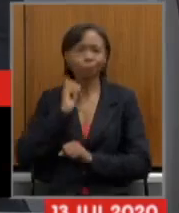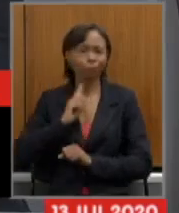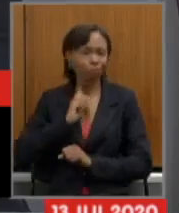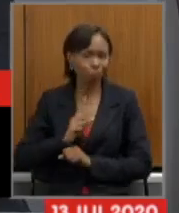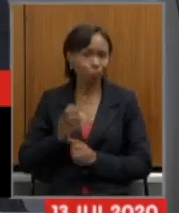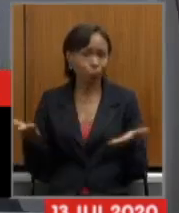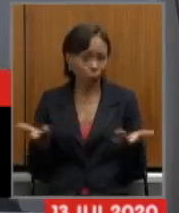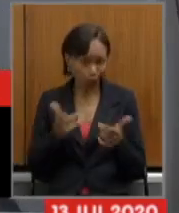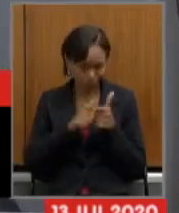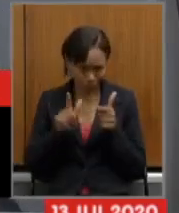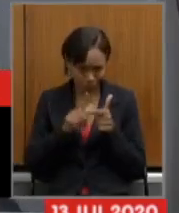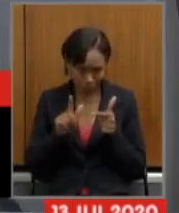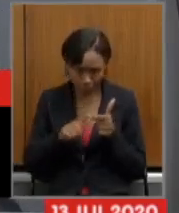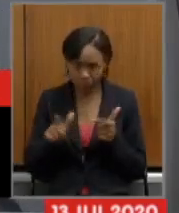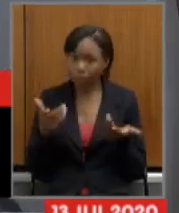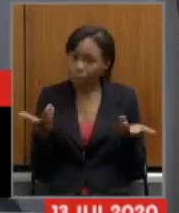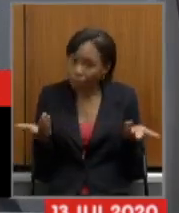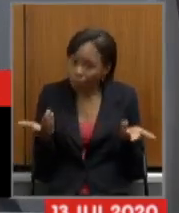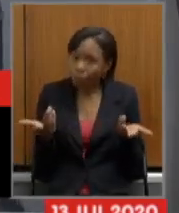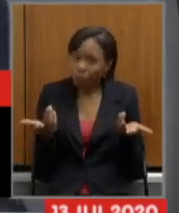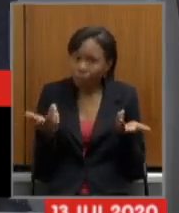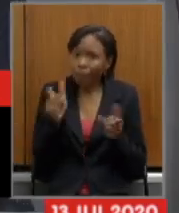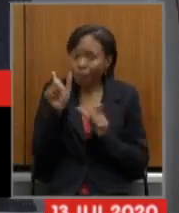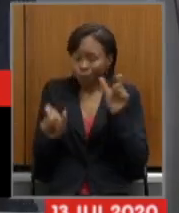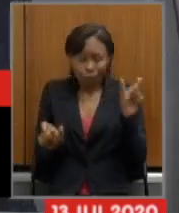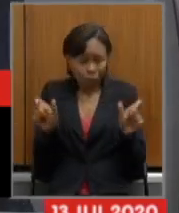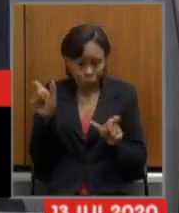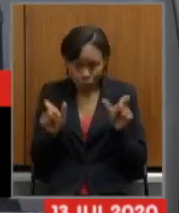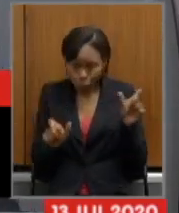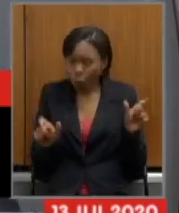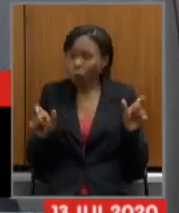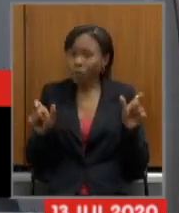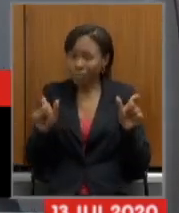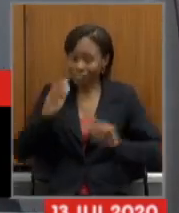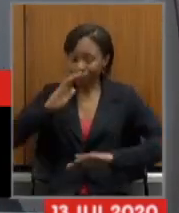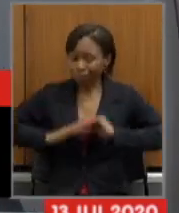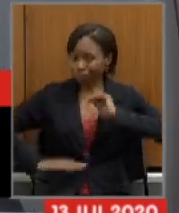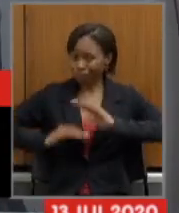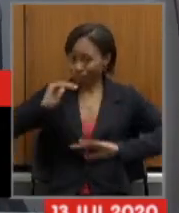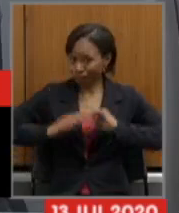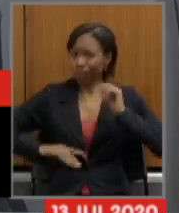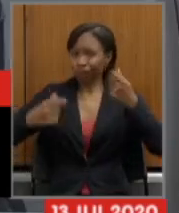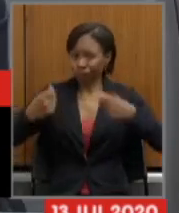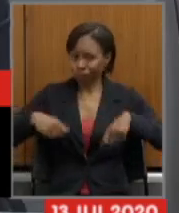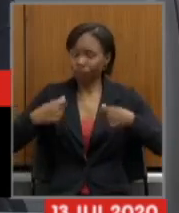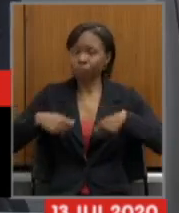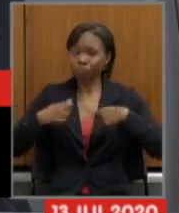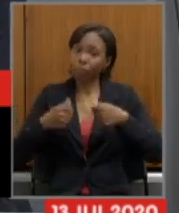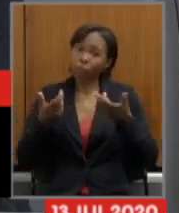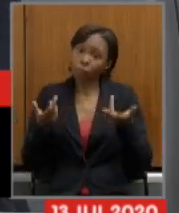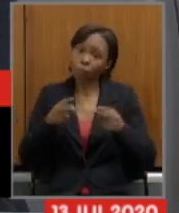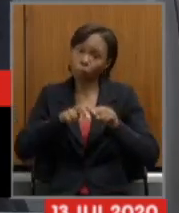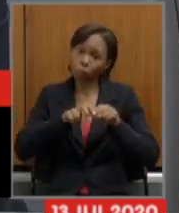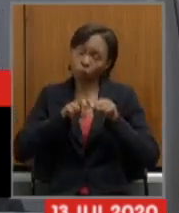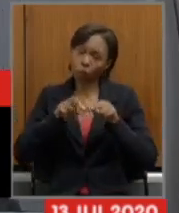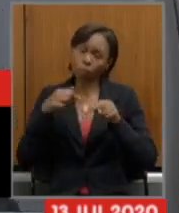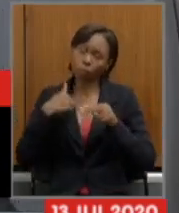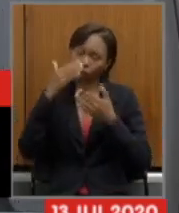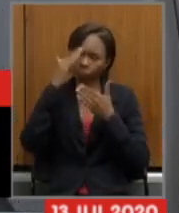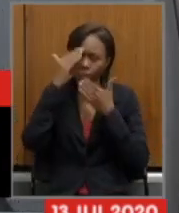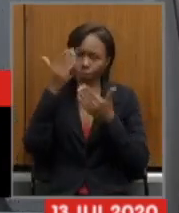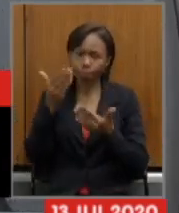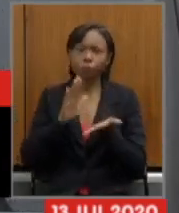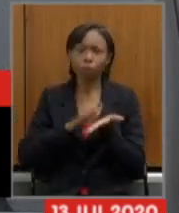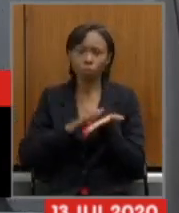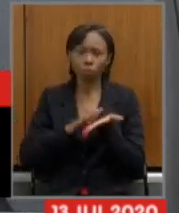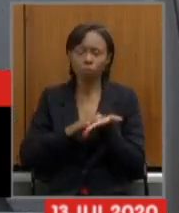é trabalho para pessoas extremamente capacitadas nesse sentido gostaria aqui de agradecer